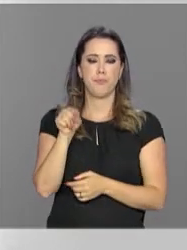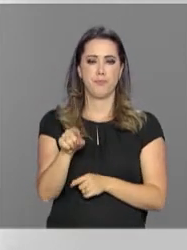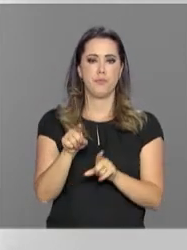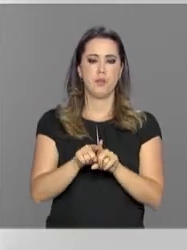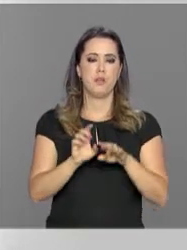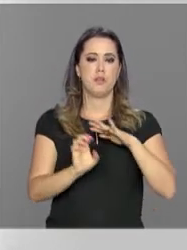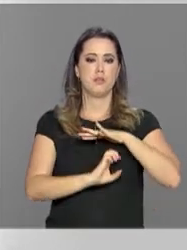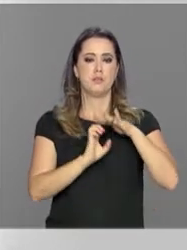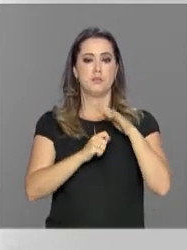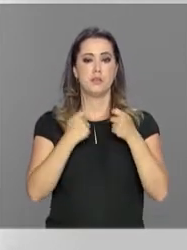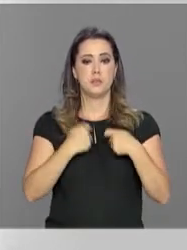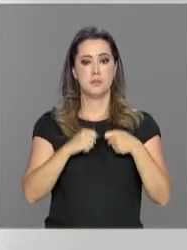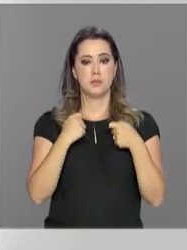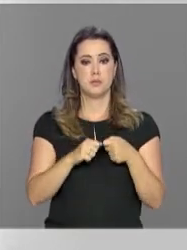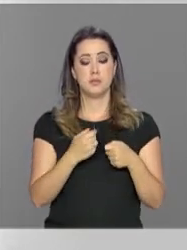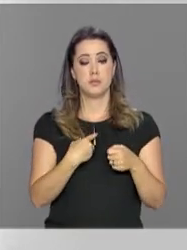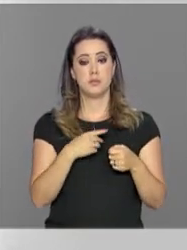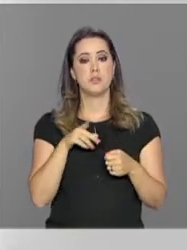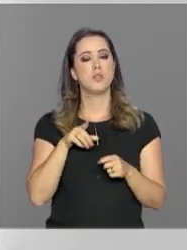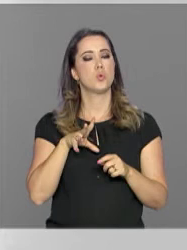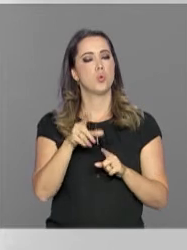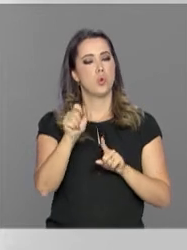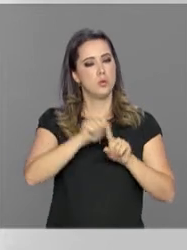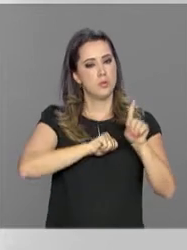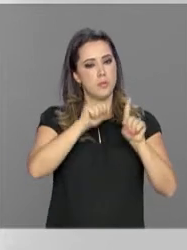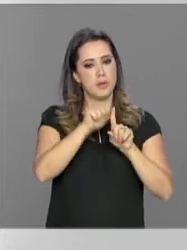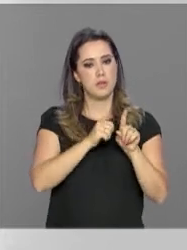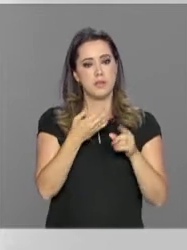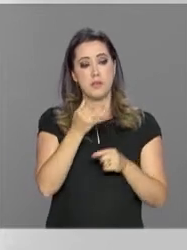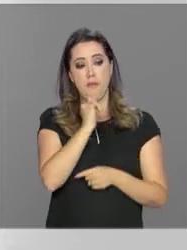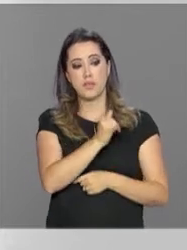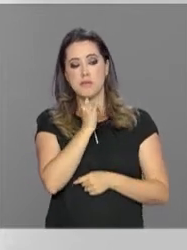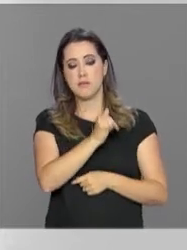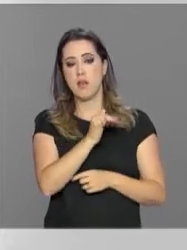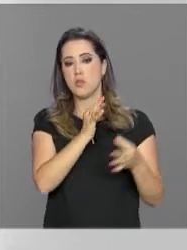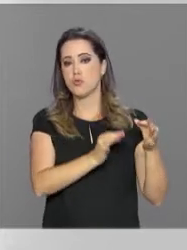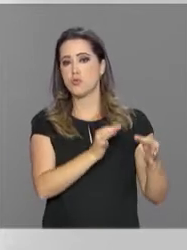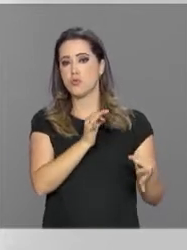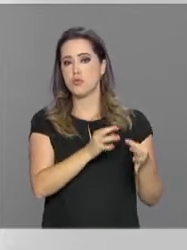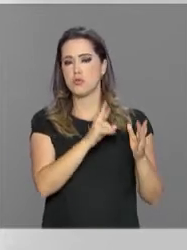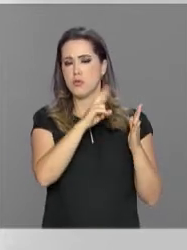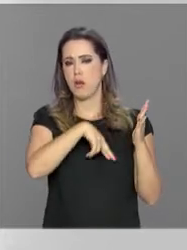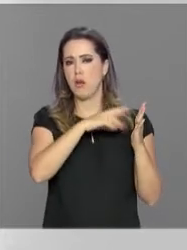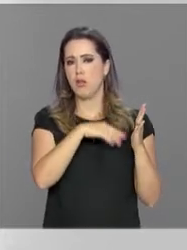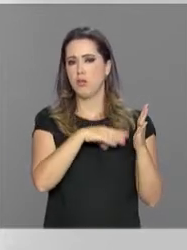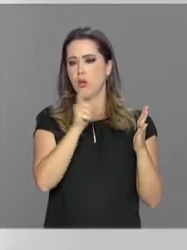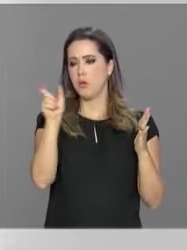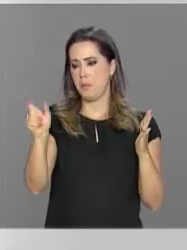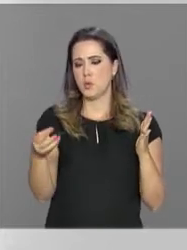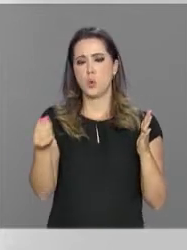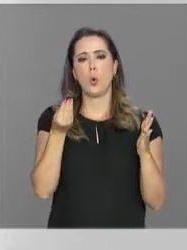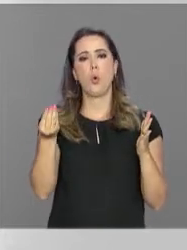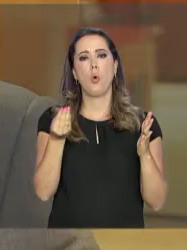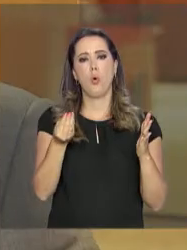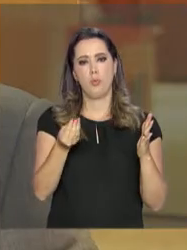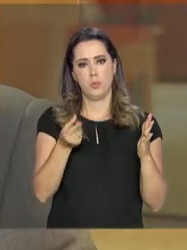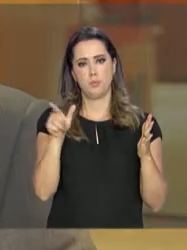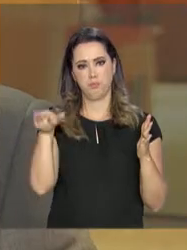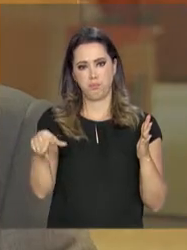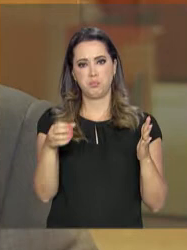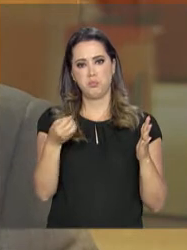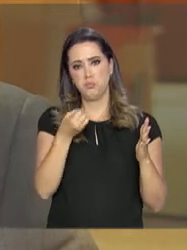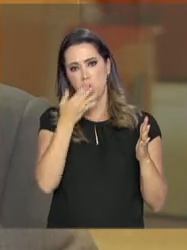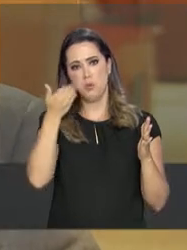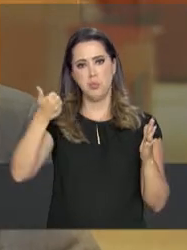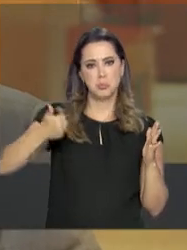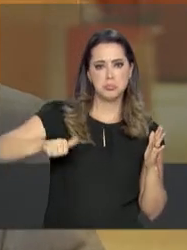as empresas devem ainda enviar a cada mês ao sistema judiciário relatórios sobre o comportamento do contratado. No Brasil não